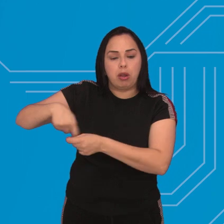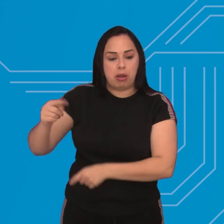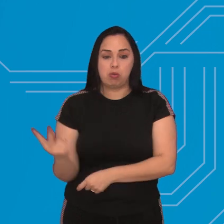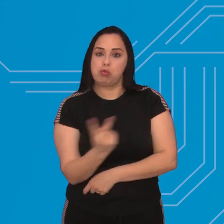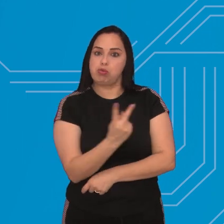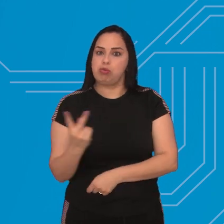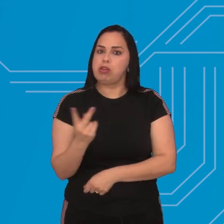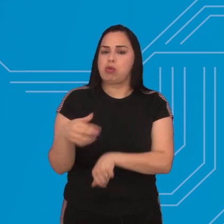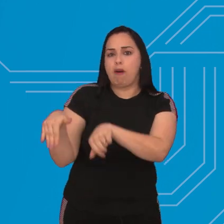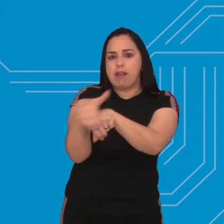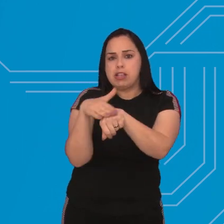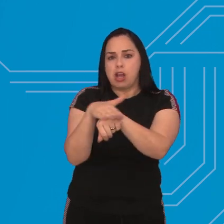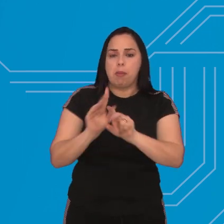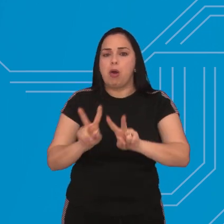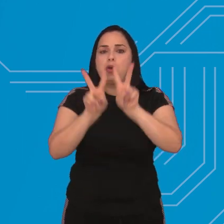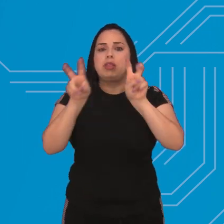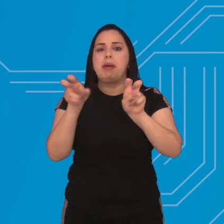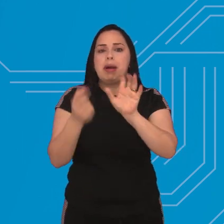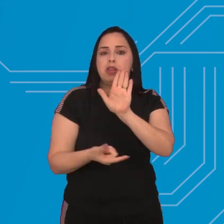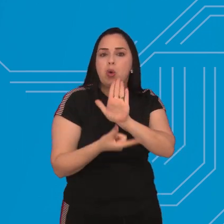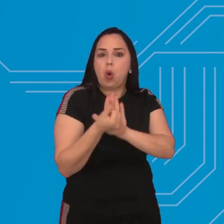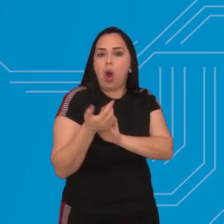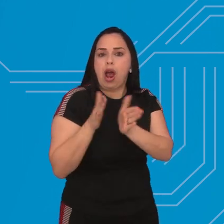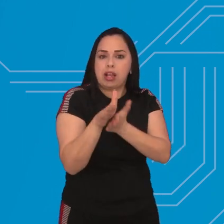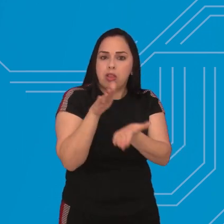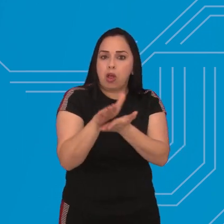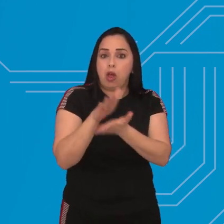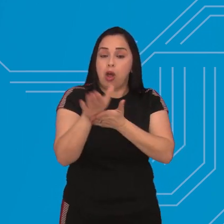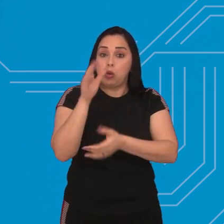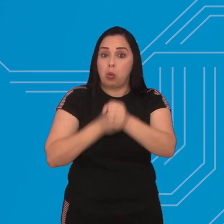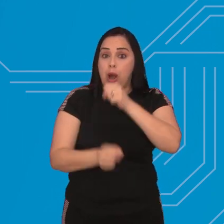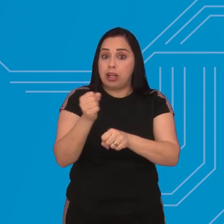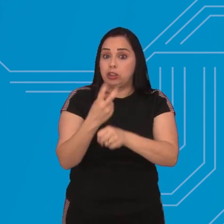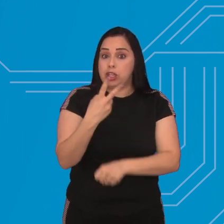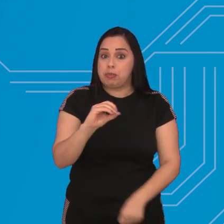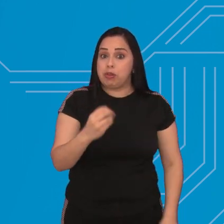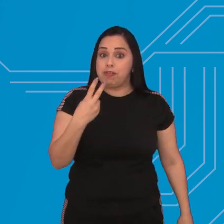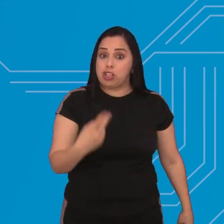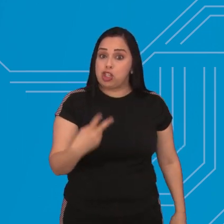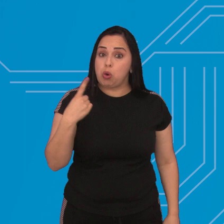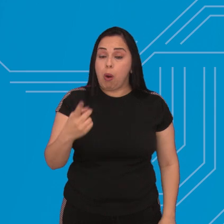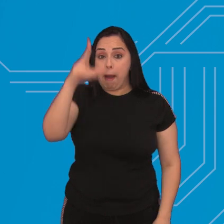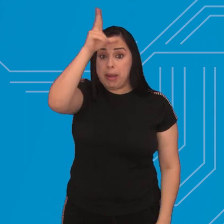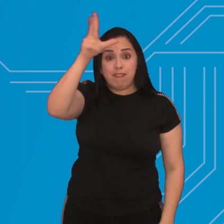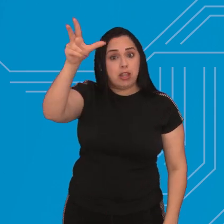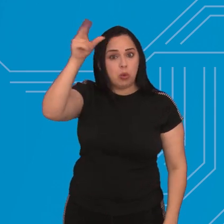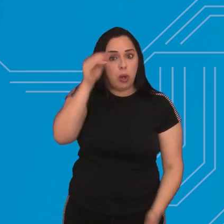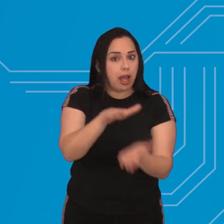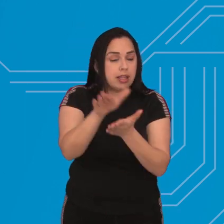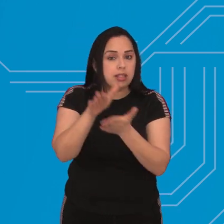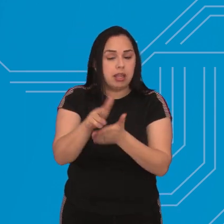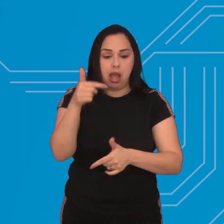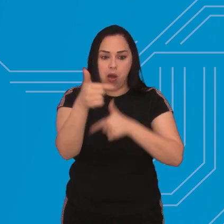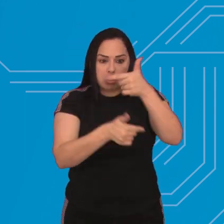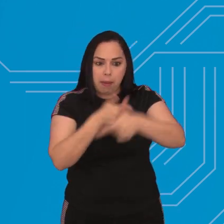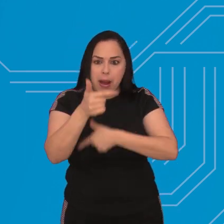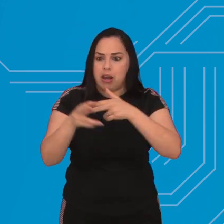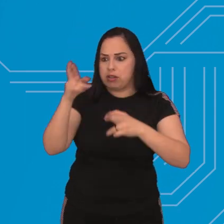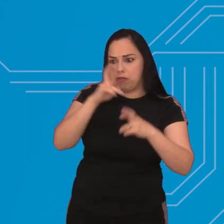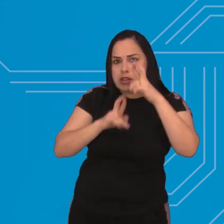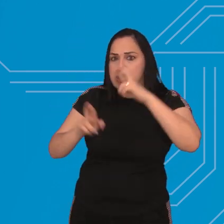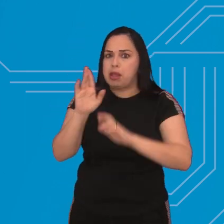discutiu a prestação de contas da Prefeitura referente ao ano de 2021. Segundo os vereadores, este é um trabalho de